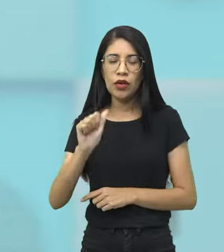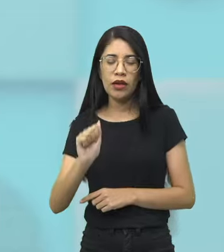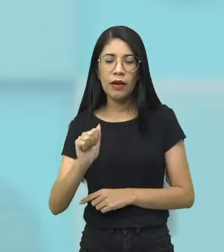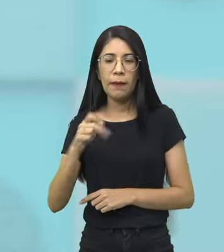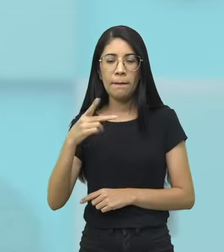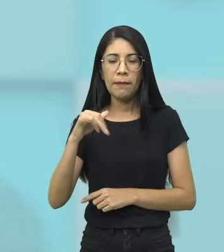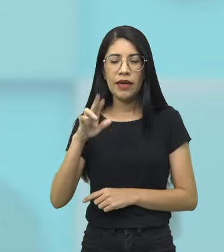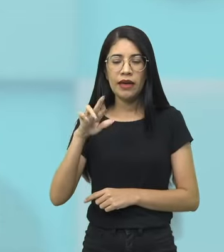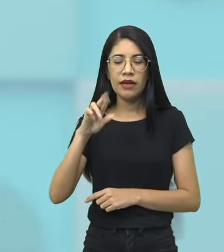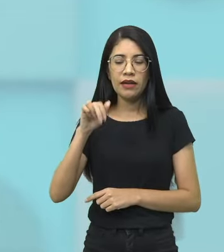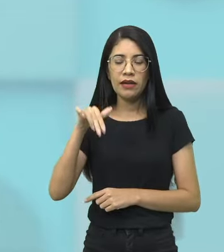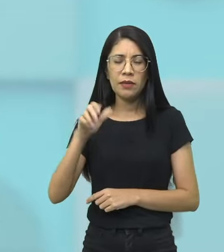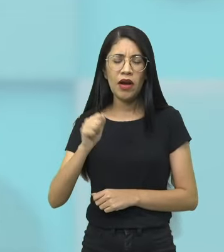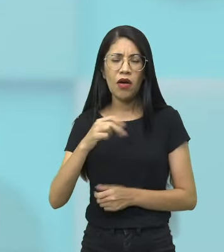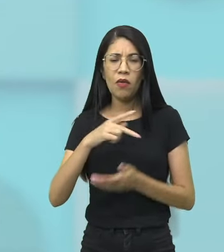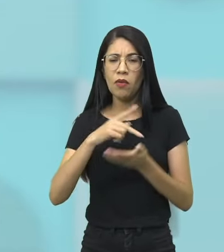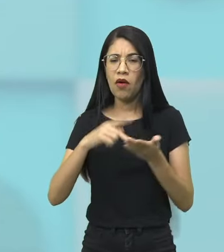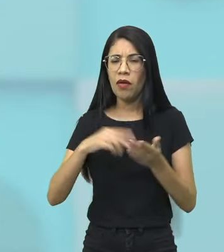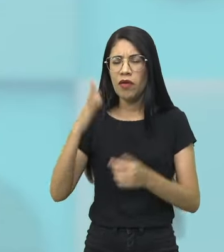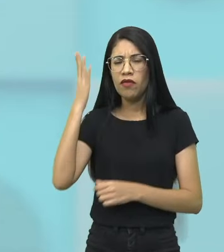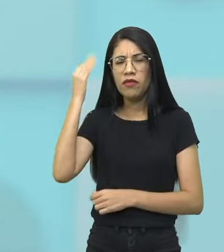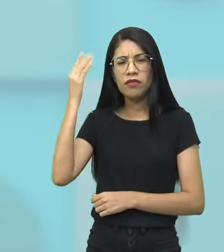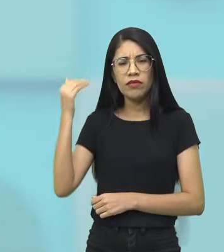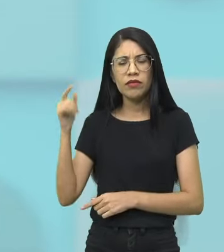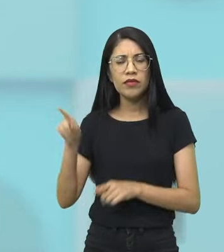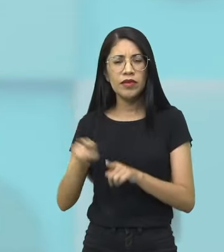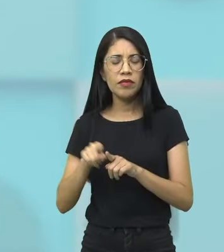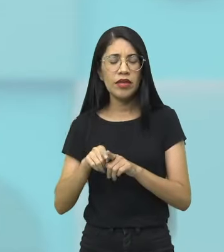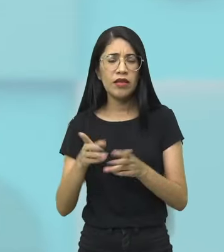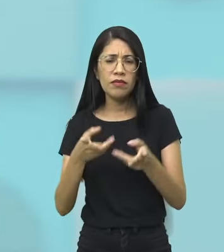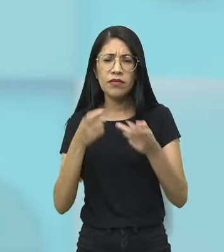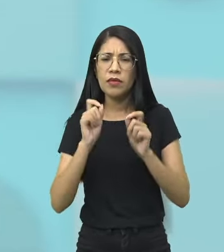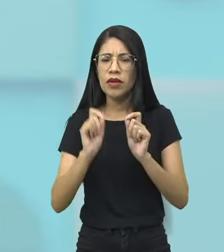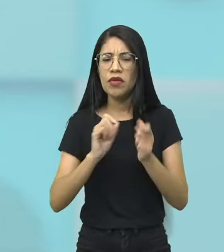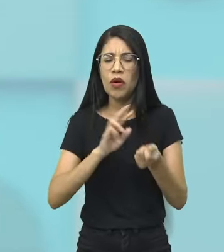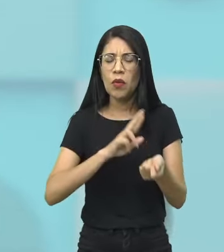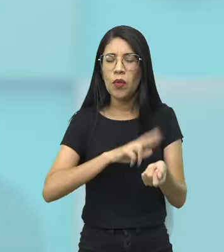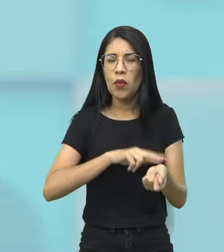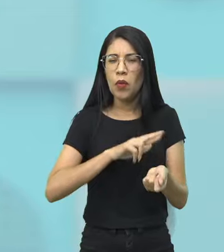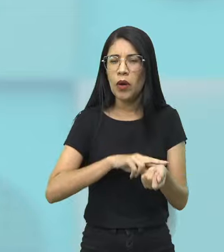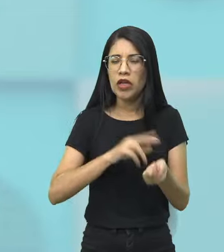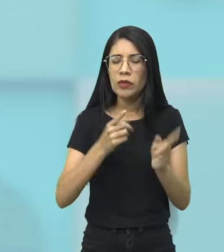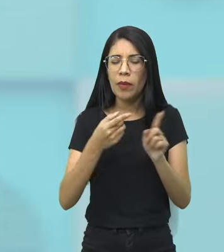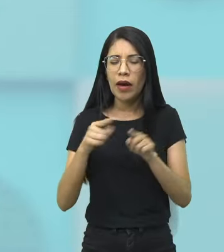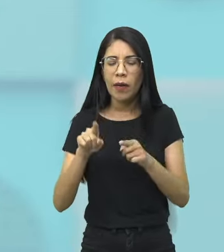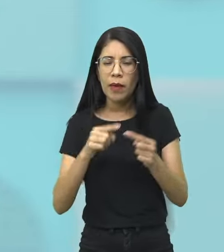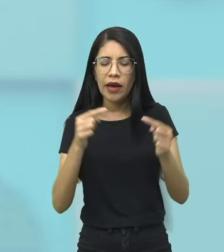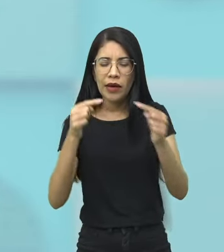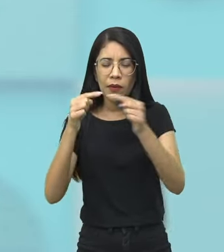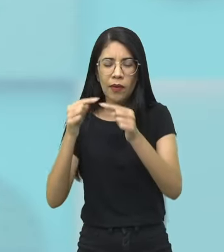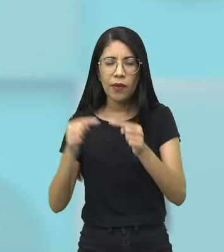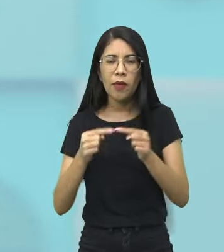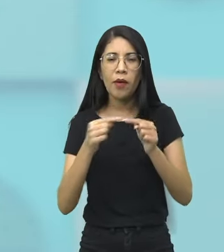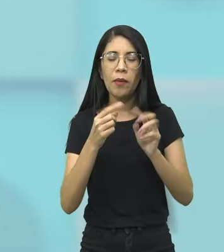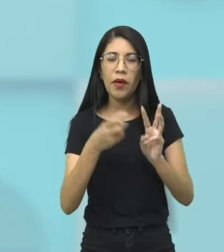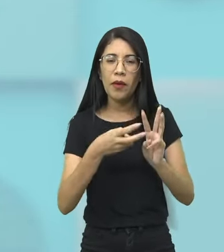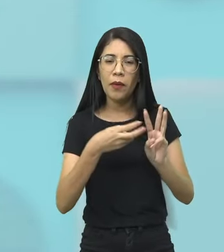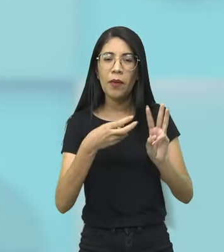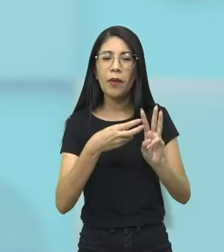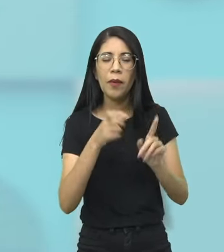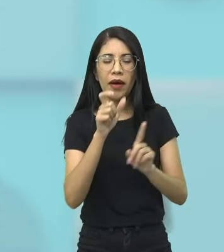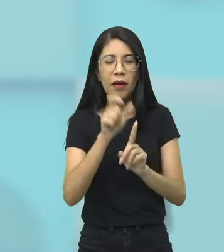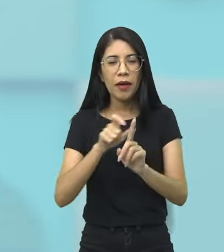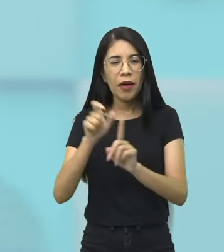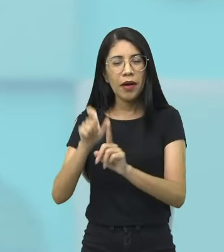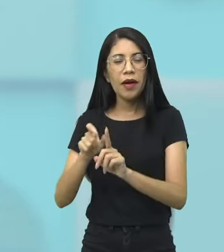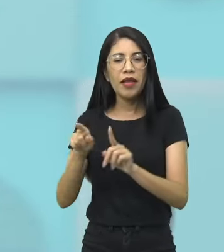poema muito conhecido. E vocês conseguiram ver ali o ritmo, né? O nosso índio, nosso personagem,